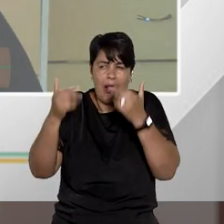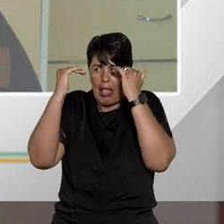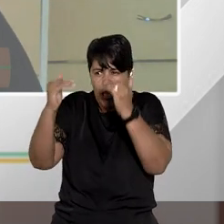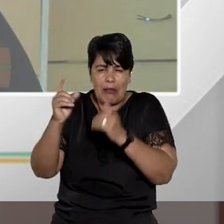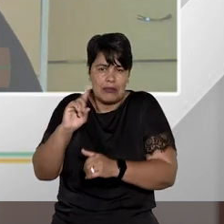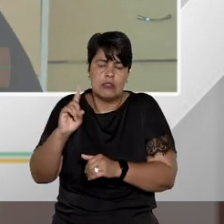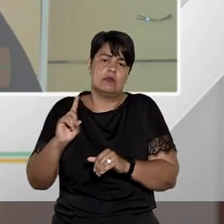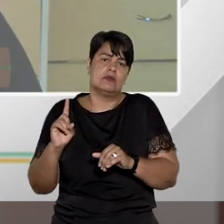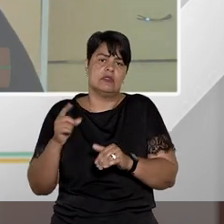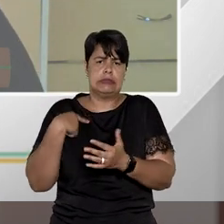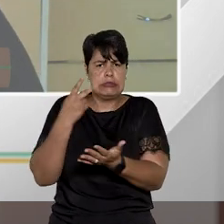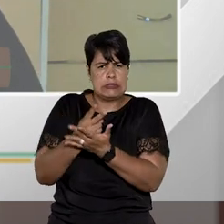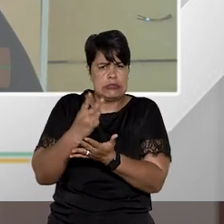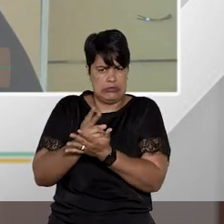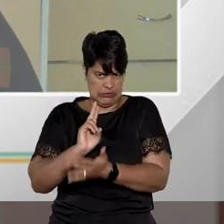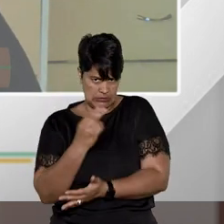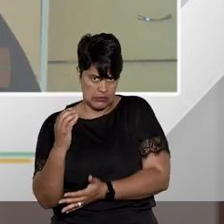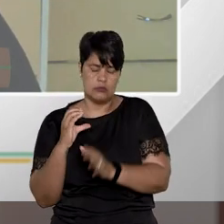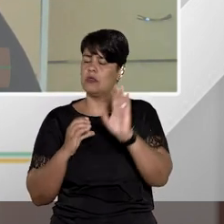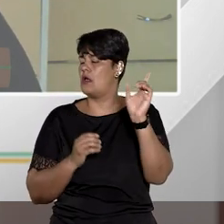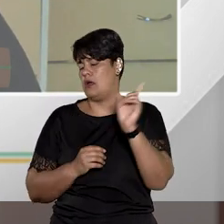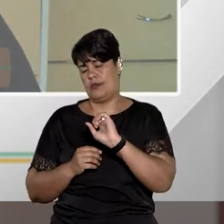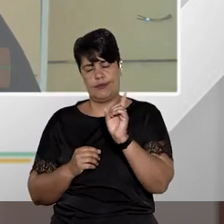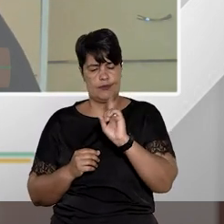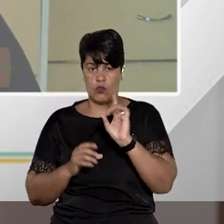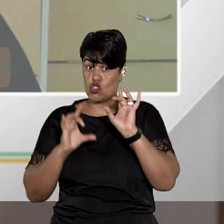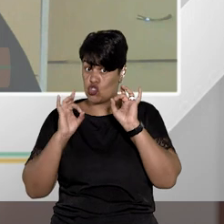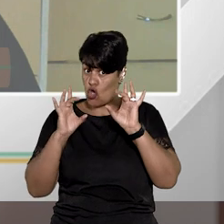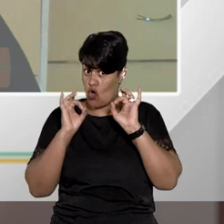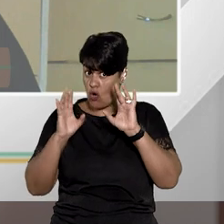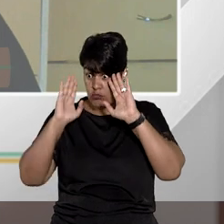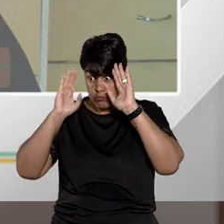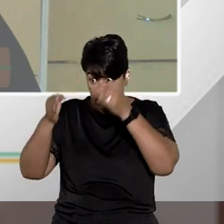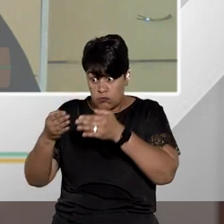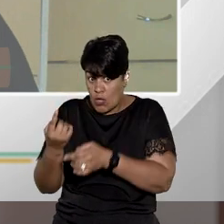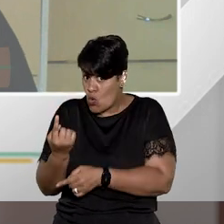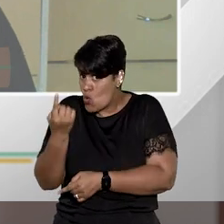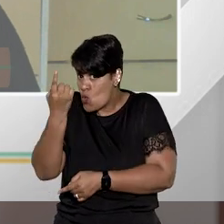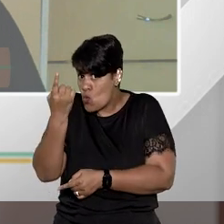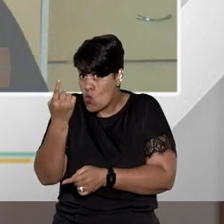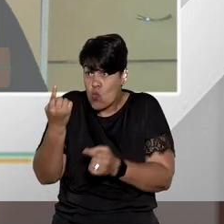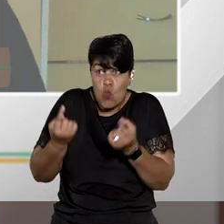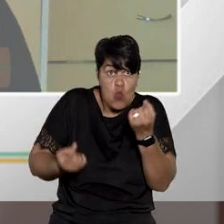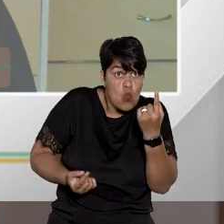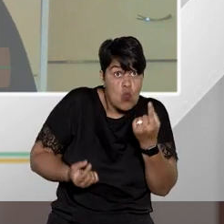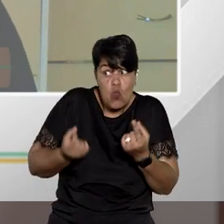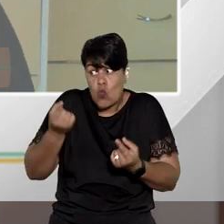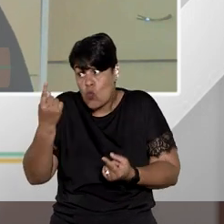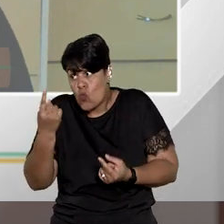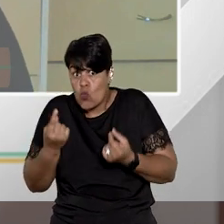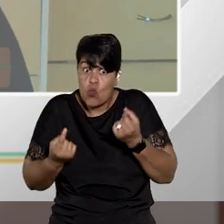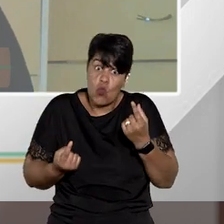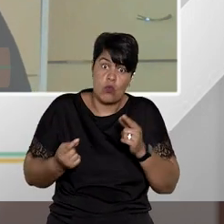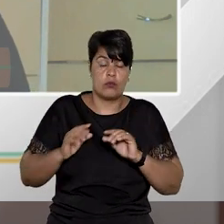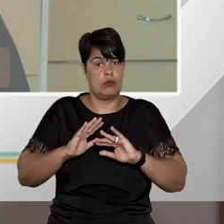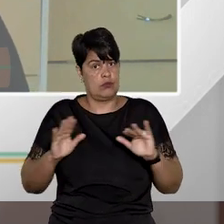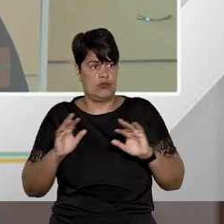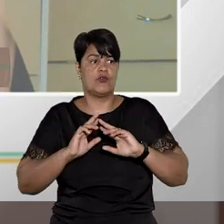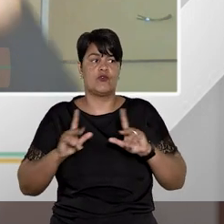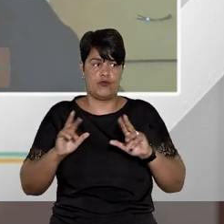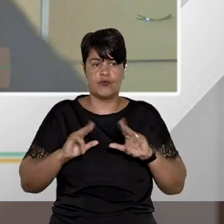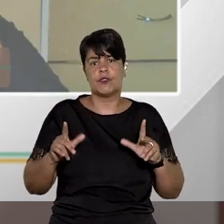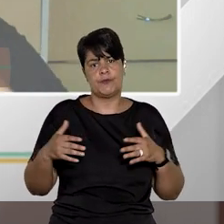eu vou usar o habeas corpus não, é muito excepcional é para situação realmente muito esdrúxula que